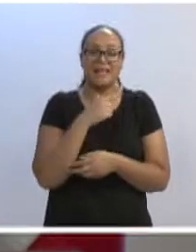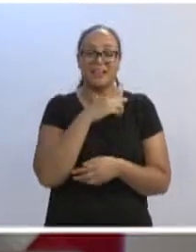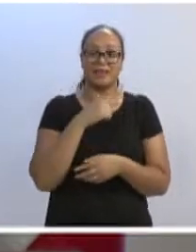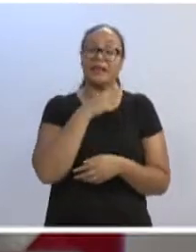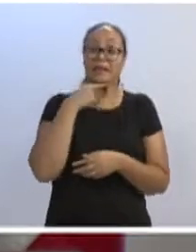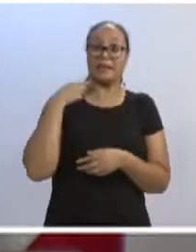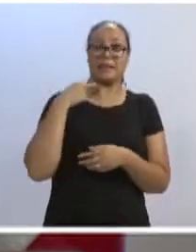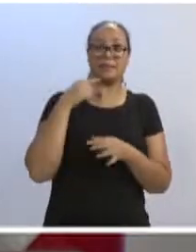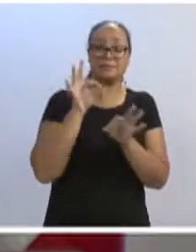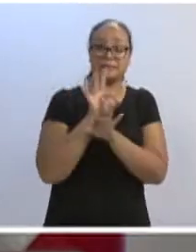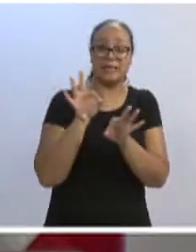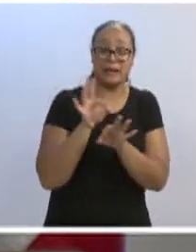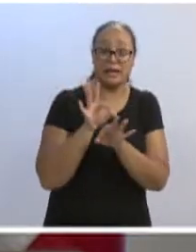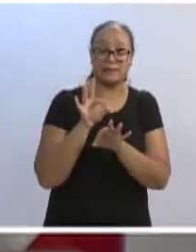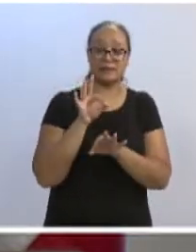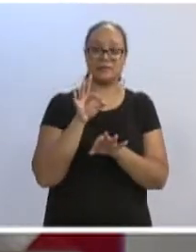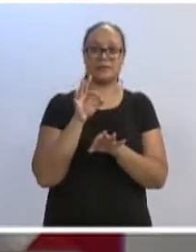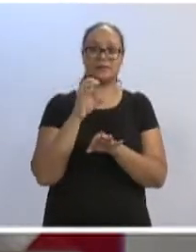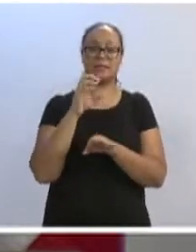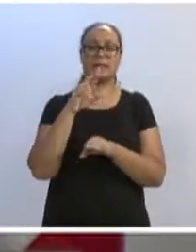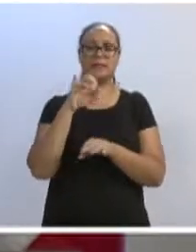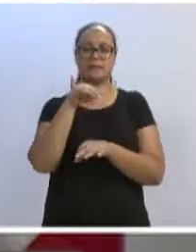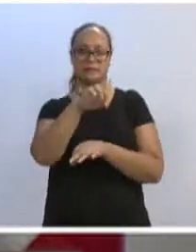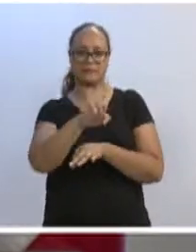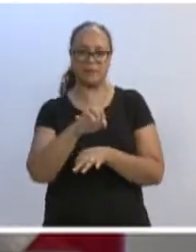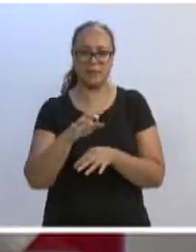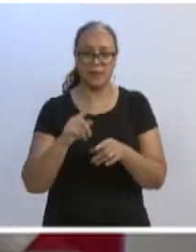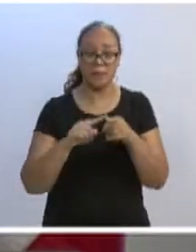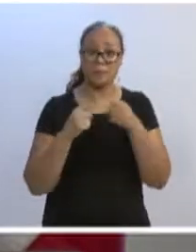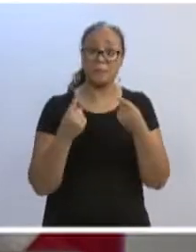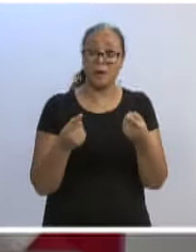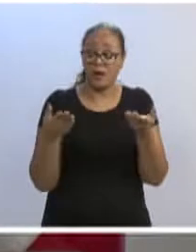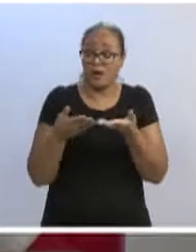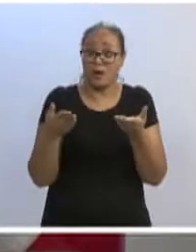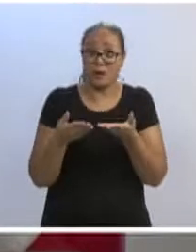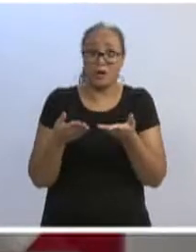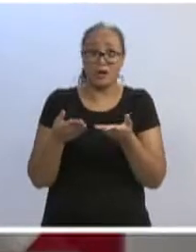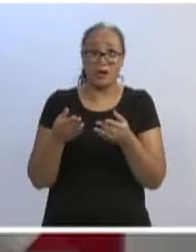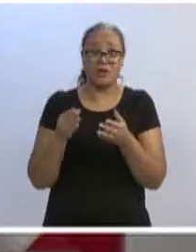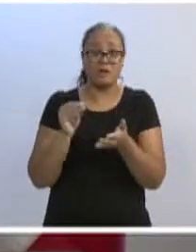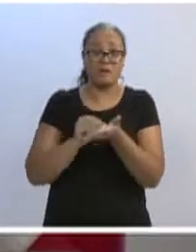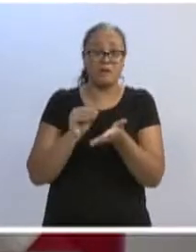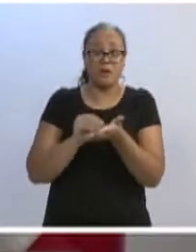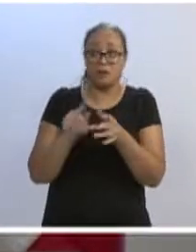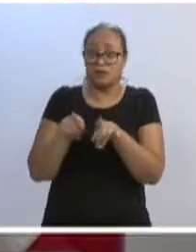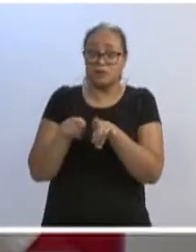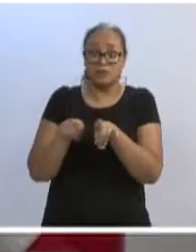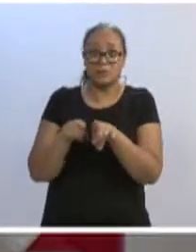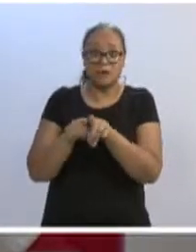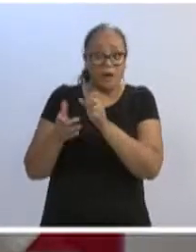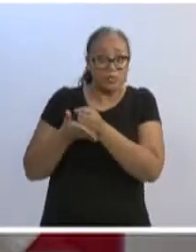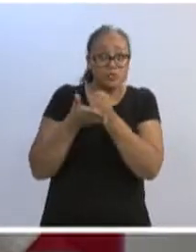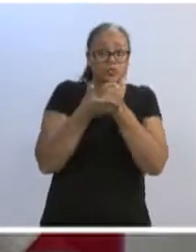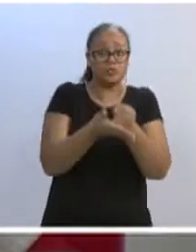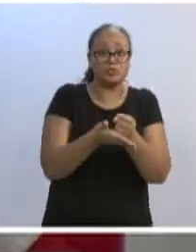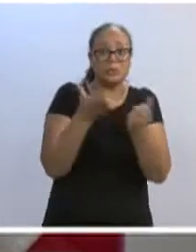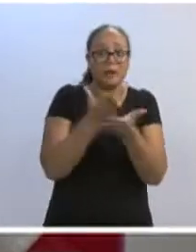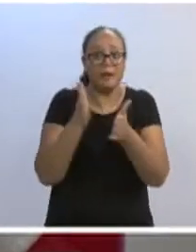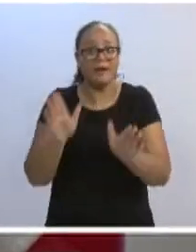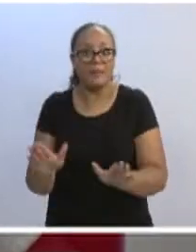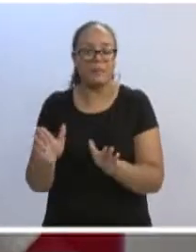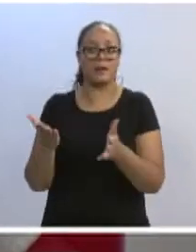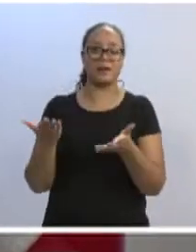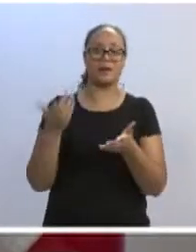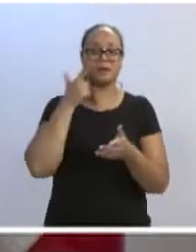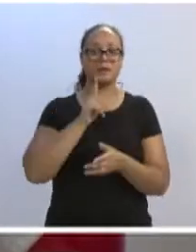Quando o governador do estado de Santa Catarina, em campanha, falava que suas prioridades 1, 2 e